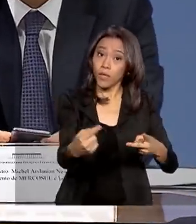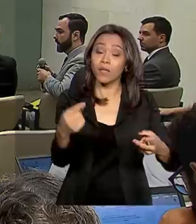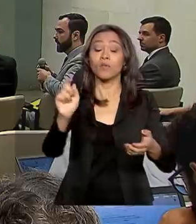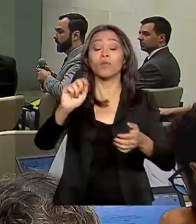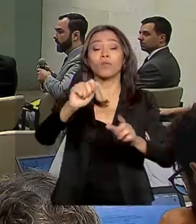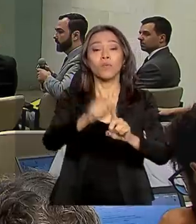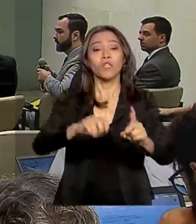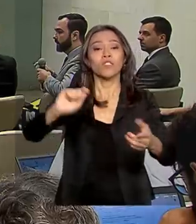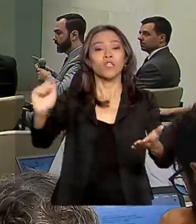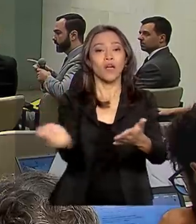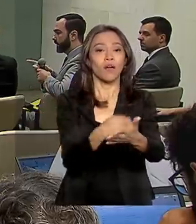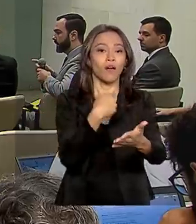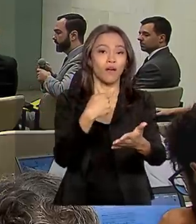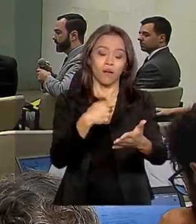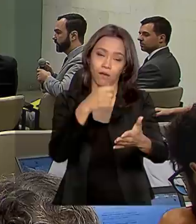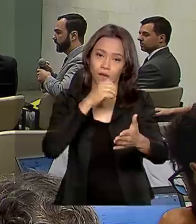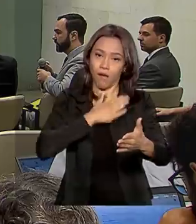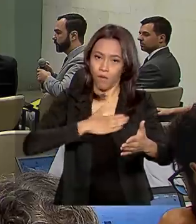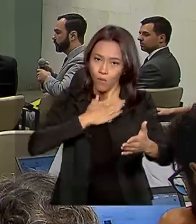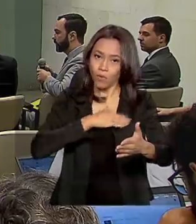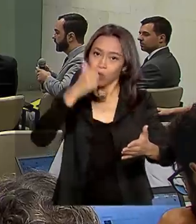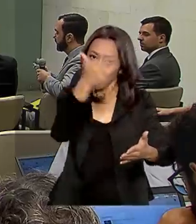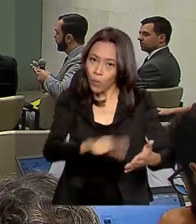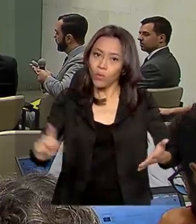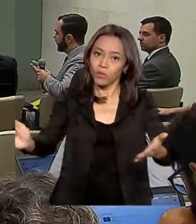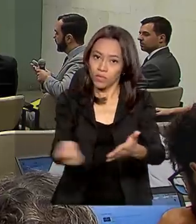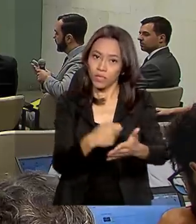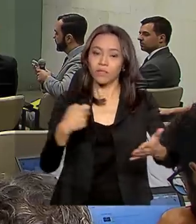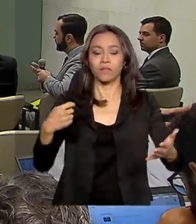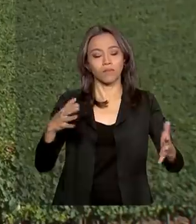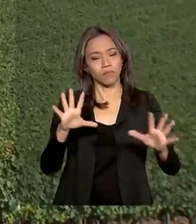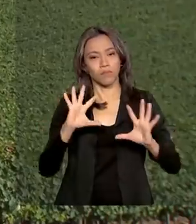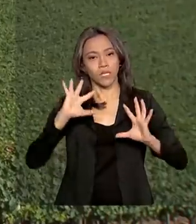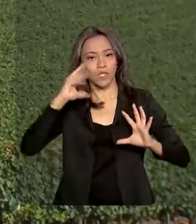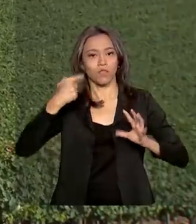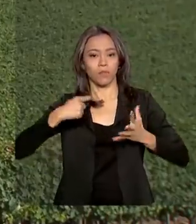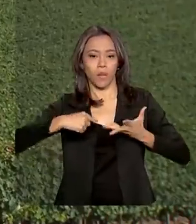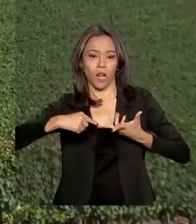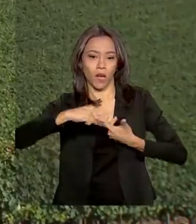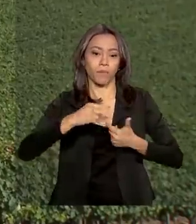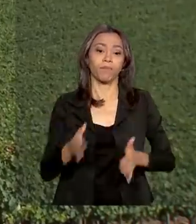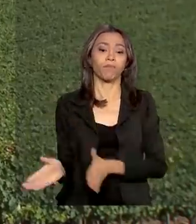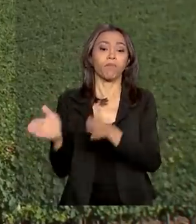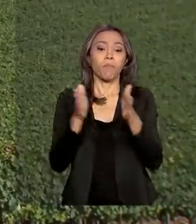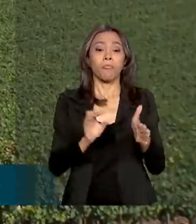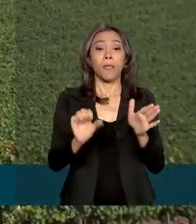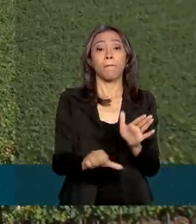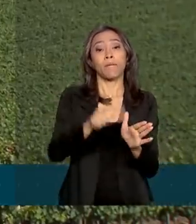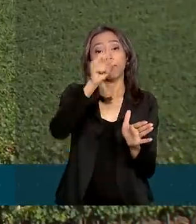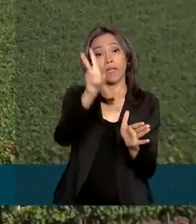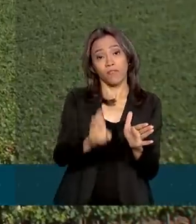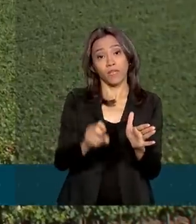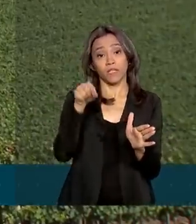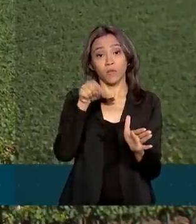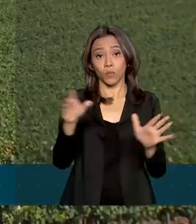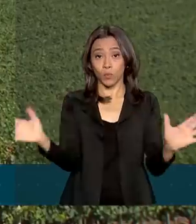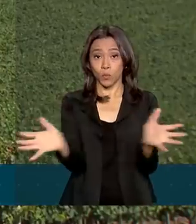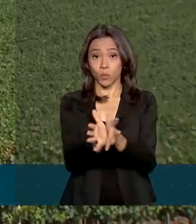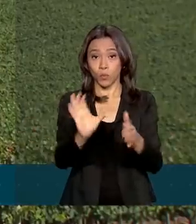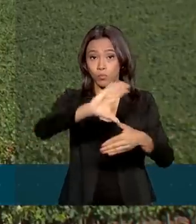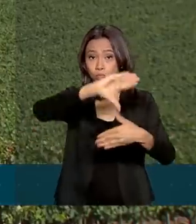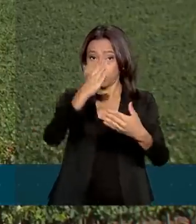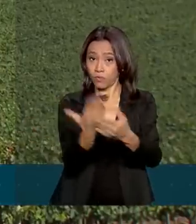agosto. O período também serviu para resolver impasses internos. E pela primeira vez, a cúpula do Mercosul será realizada